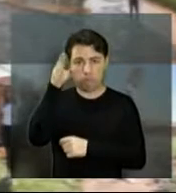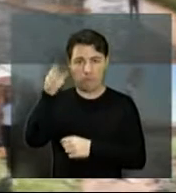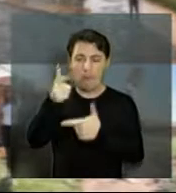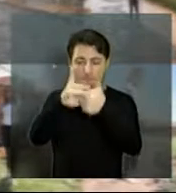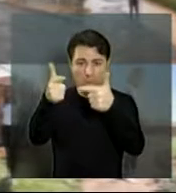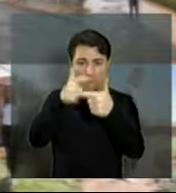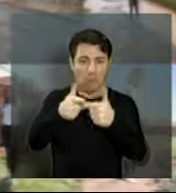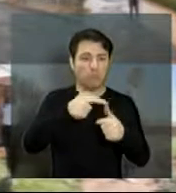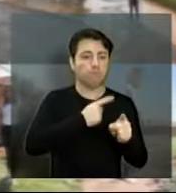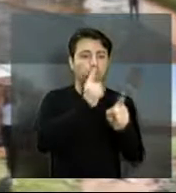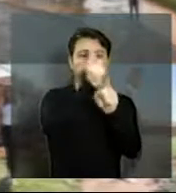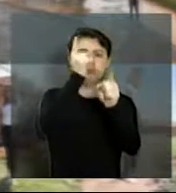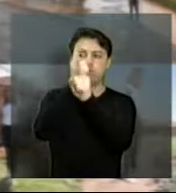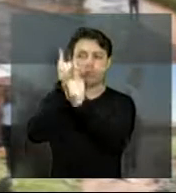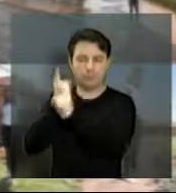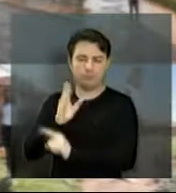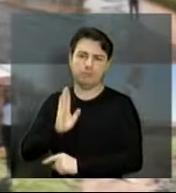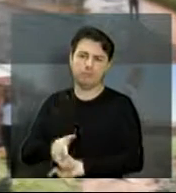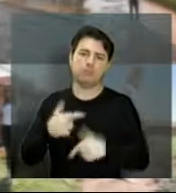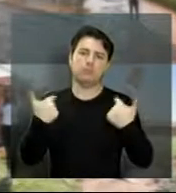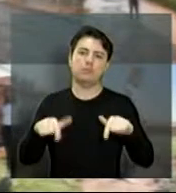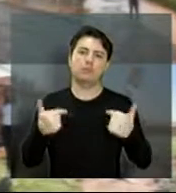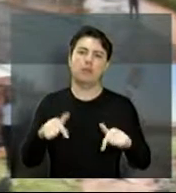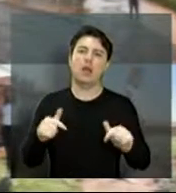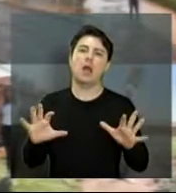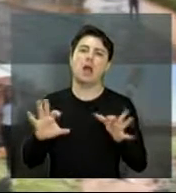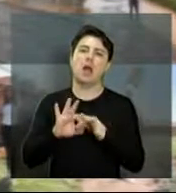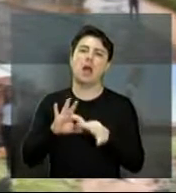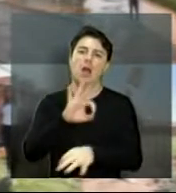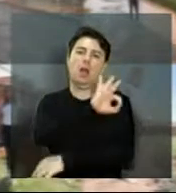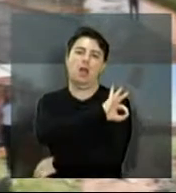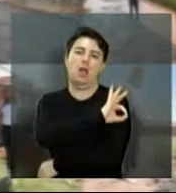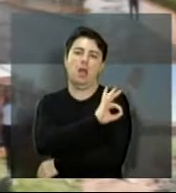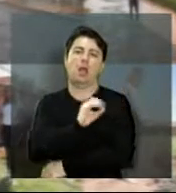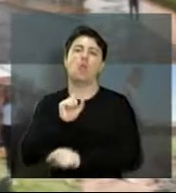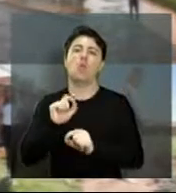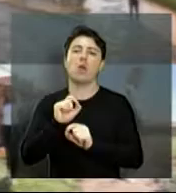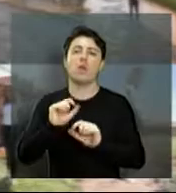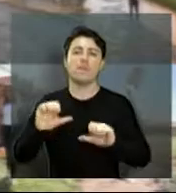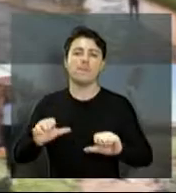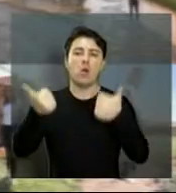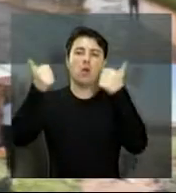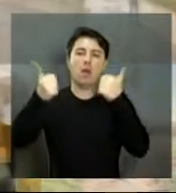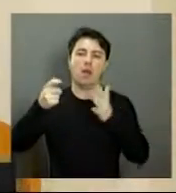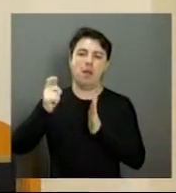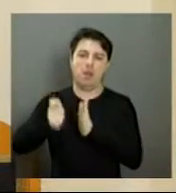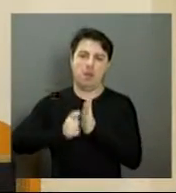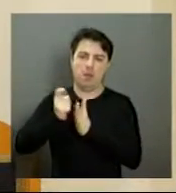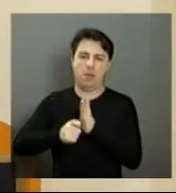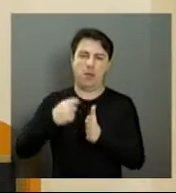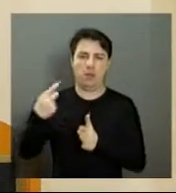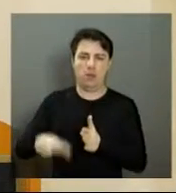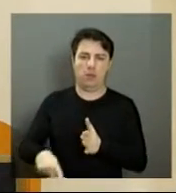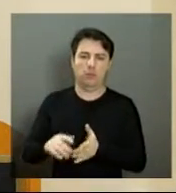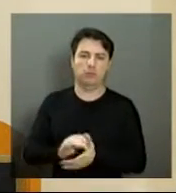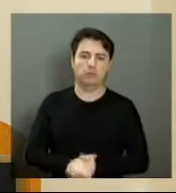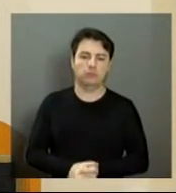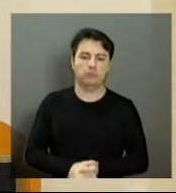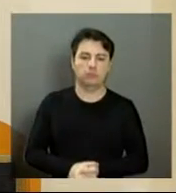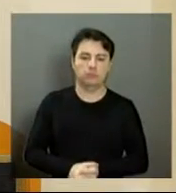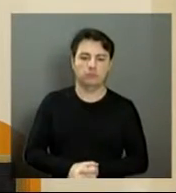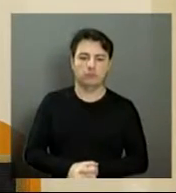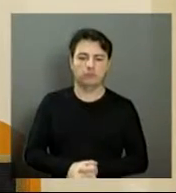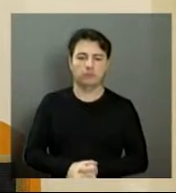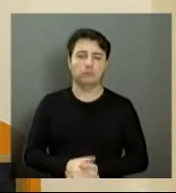demandas e trabalhando junto com o Executivo para melhorar a vida da população araraquarense. Antes de ser eleita, nós sempre